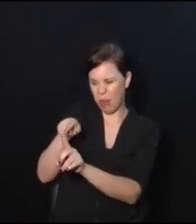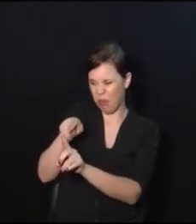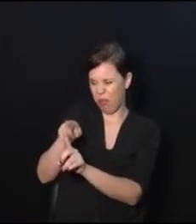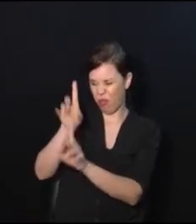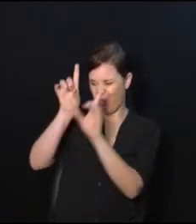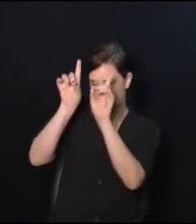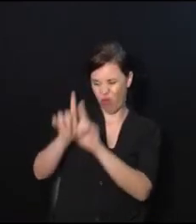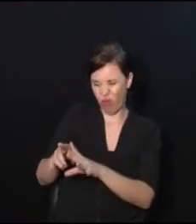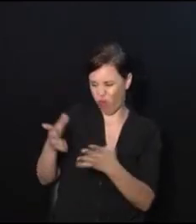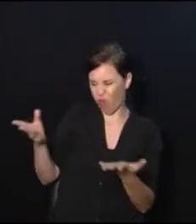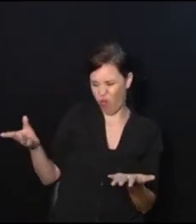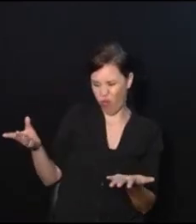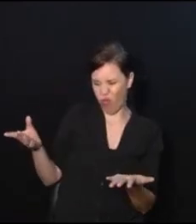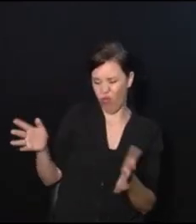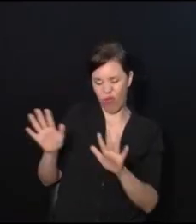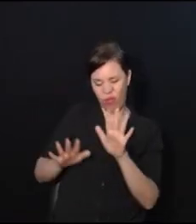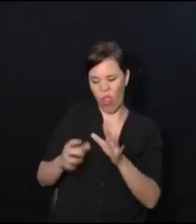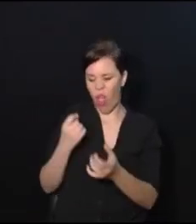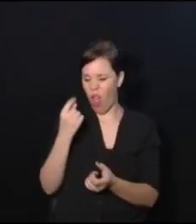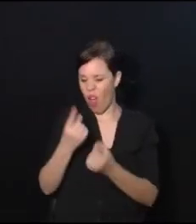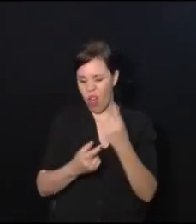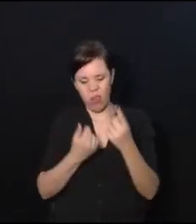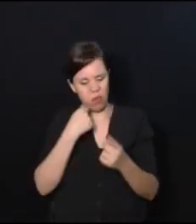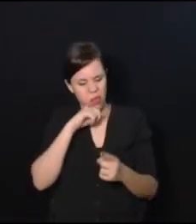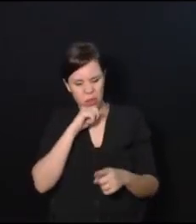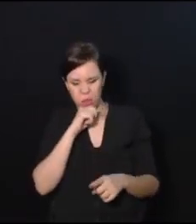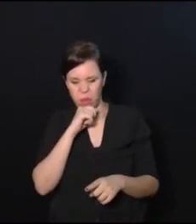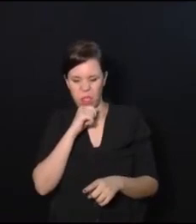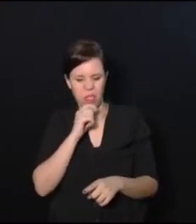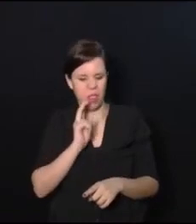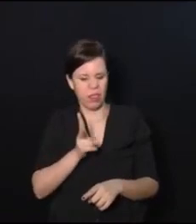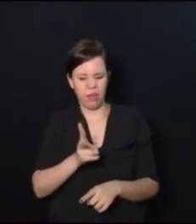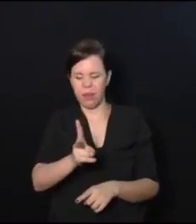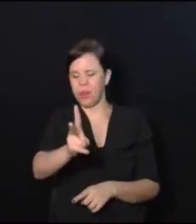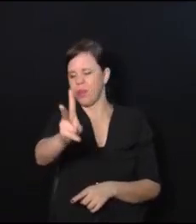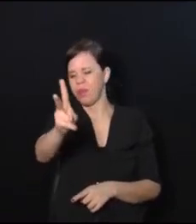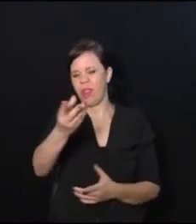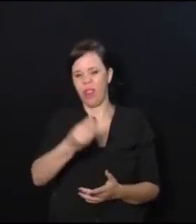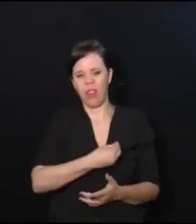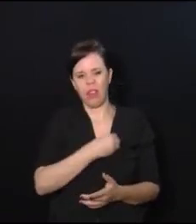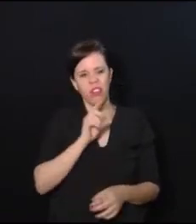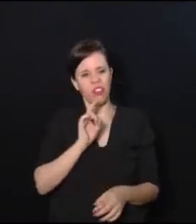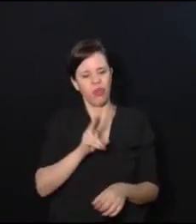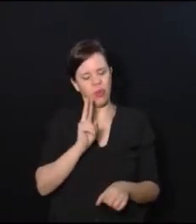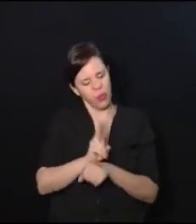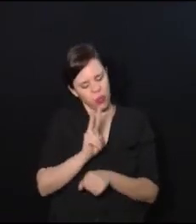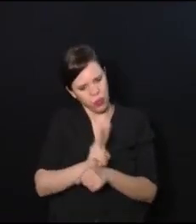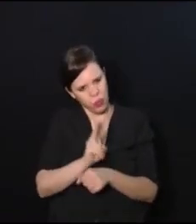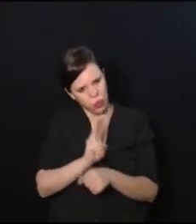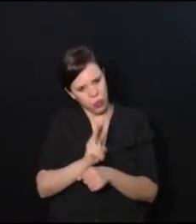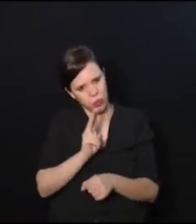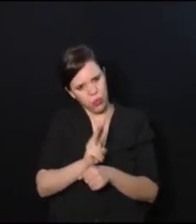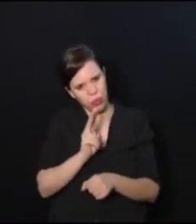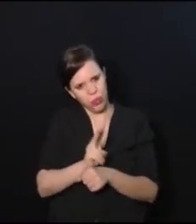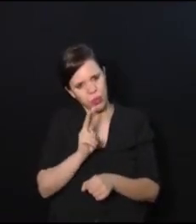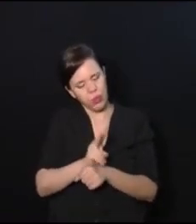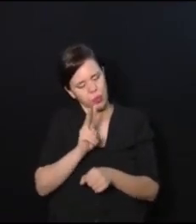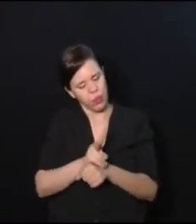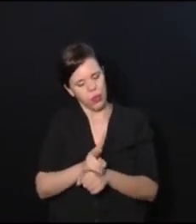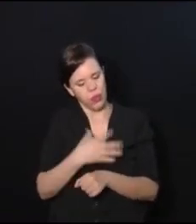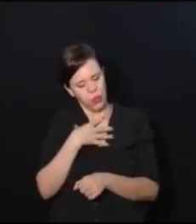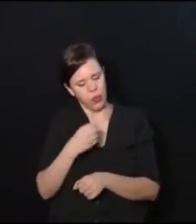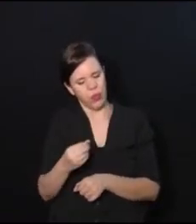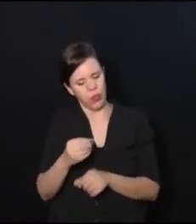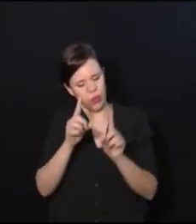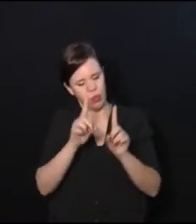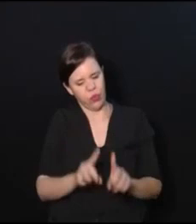porque tem mães que passam a vida cuidando da deficiência do filho, levando o filho para tudo que é